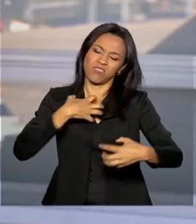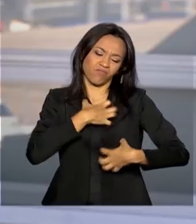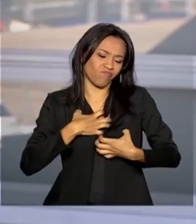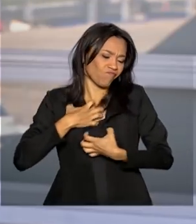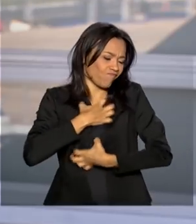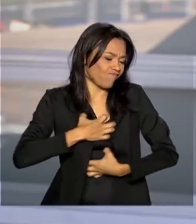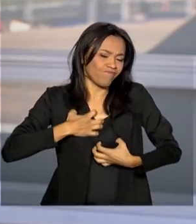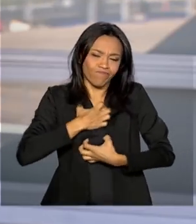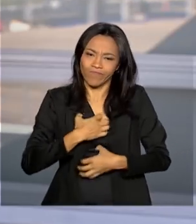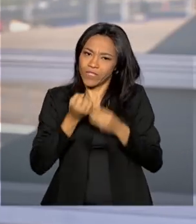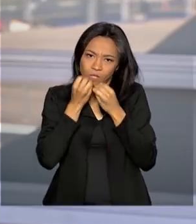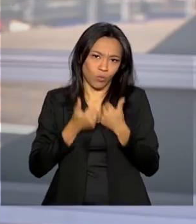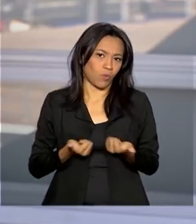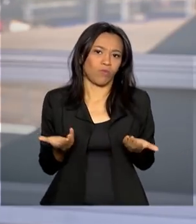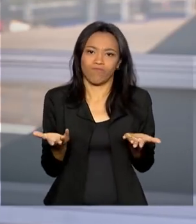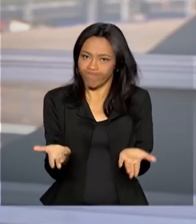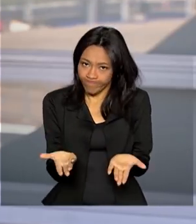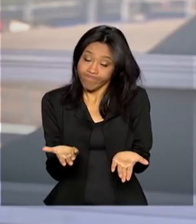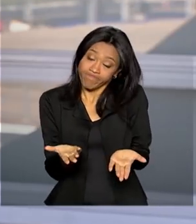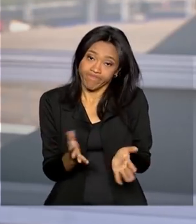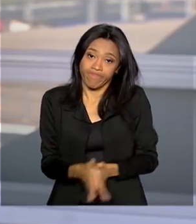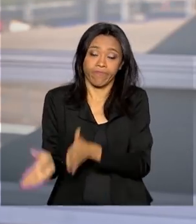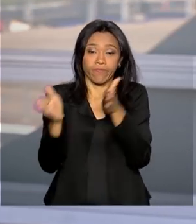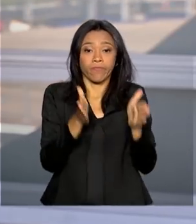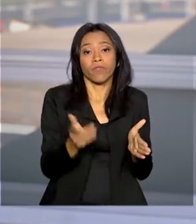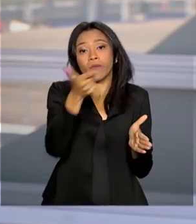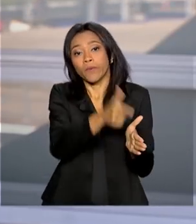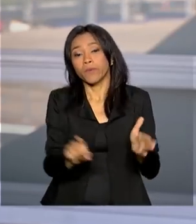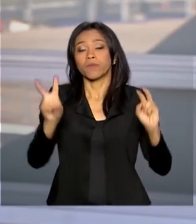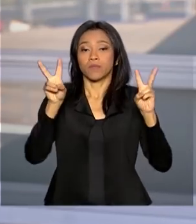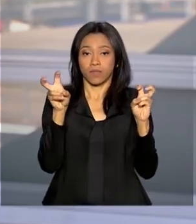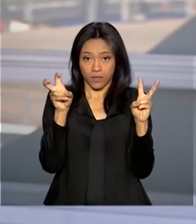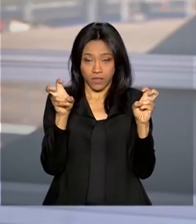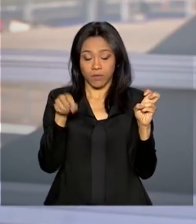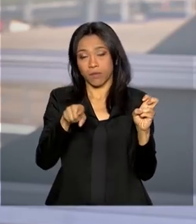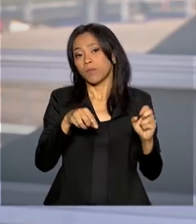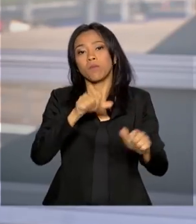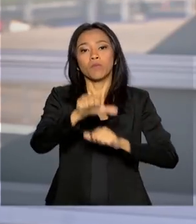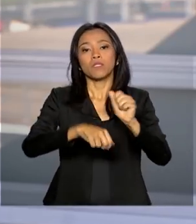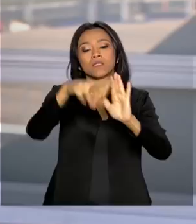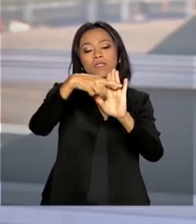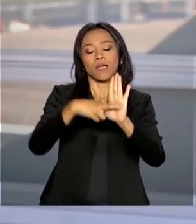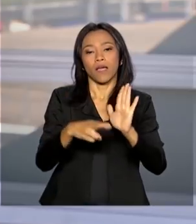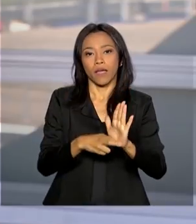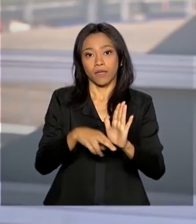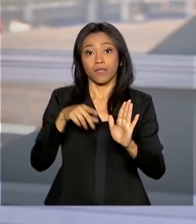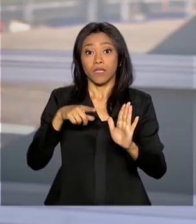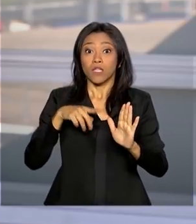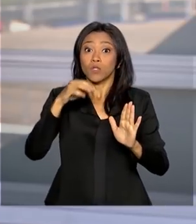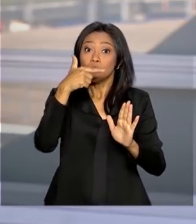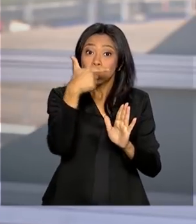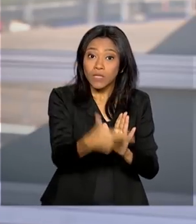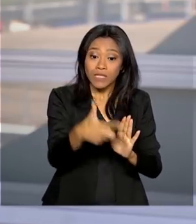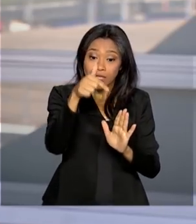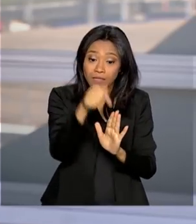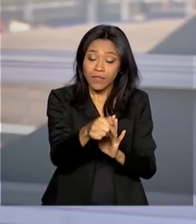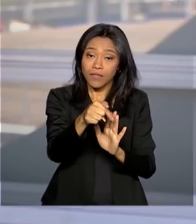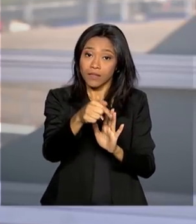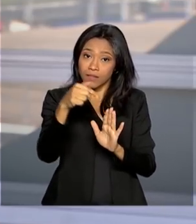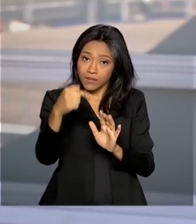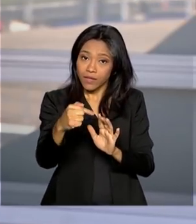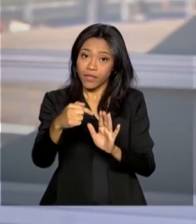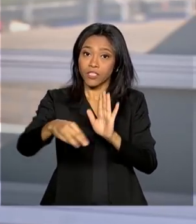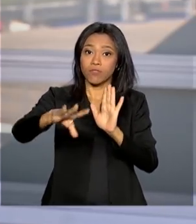-estar ali entre eles. Agora vou falar um pouquinho de reforma da Previdência. O texto recebeu 277 emendas, 60%